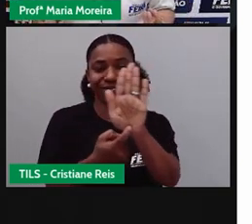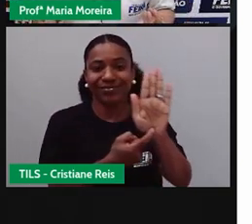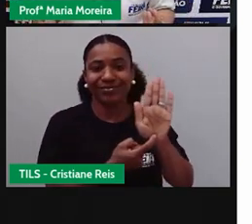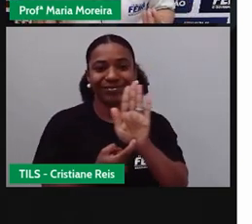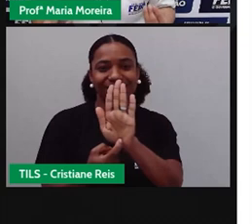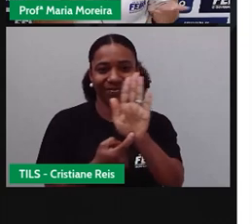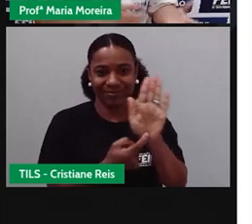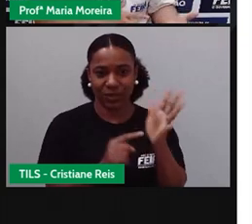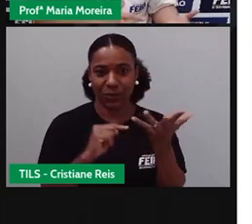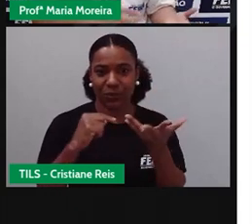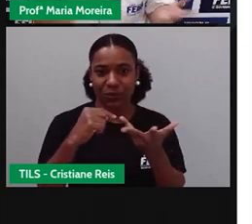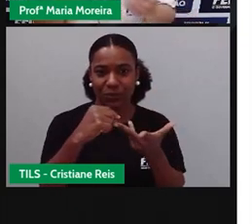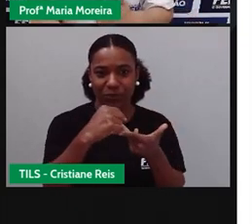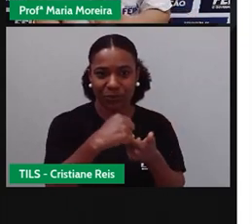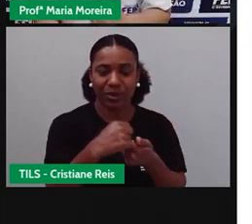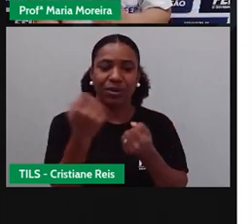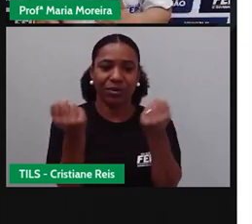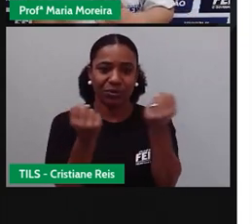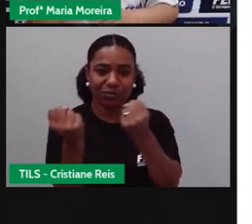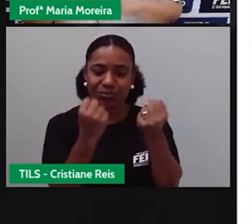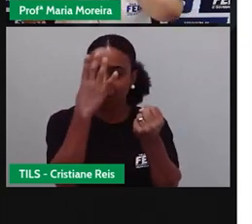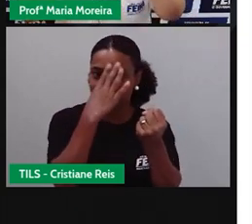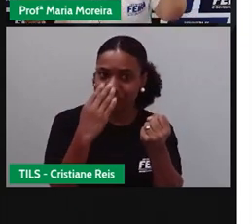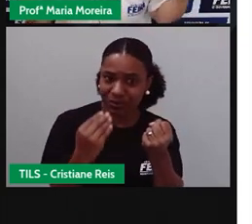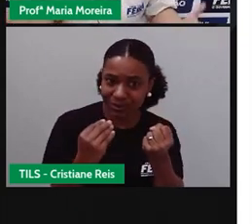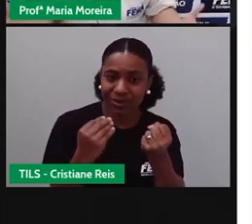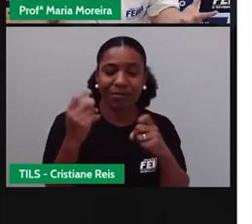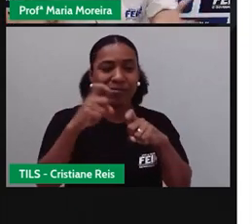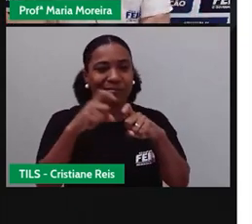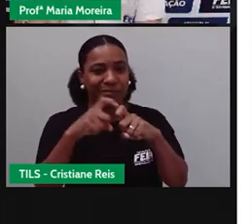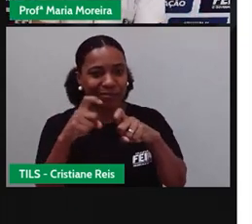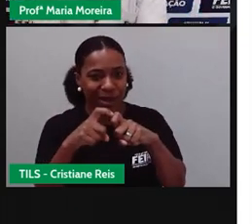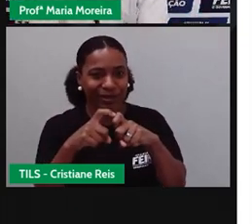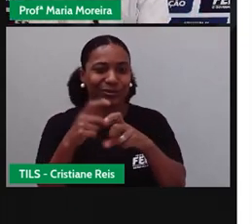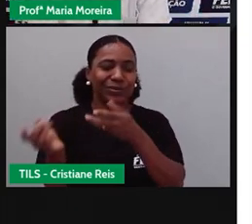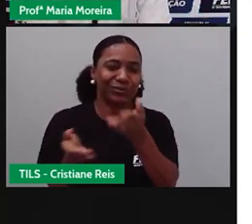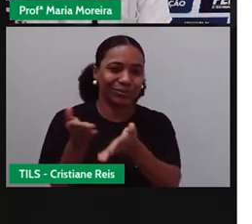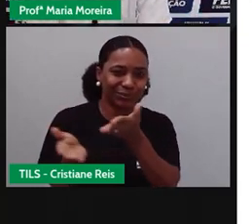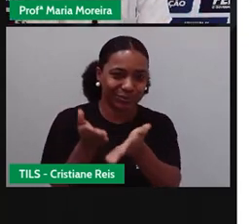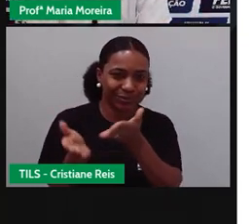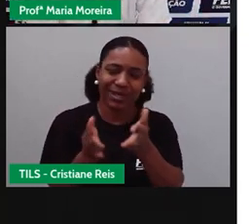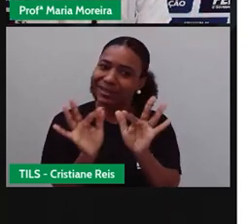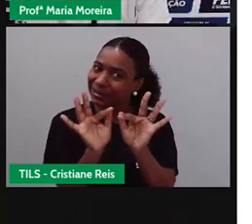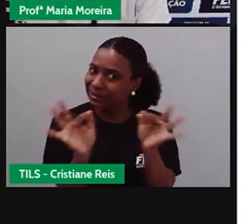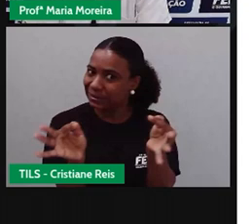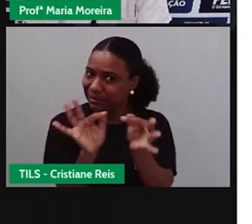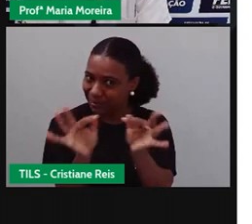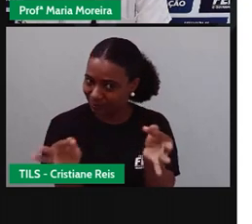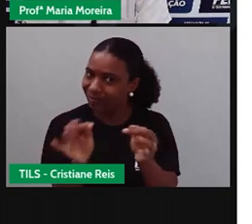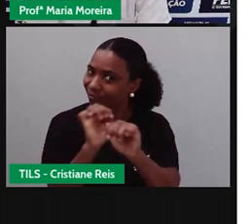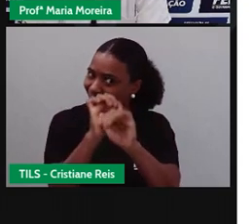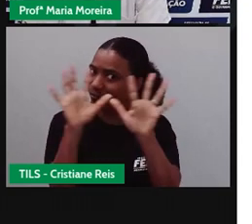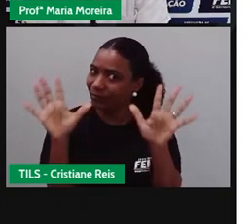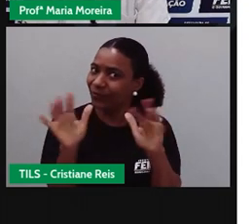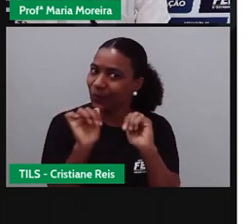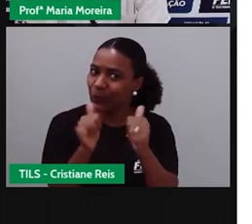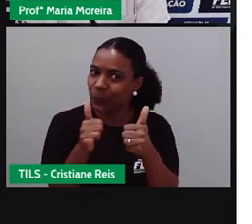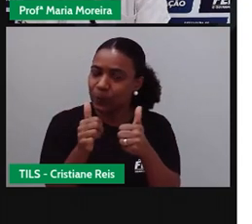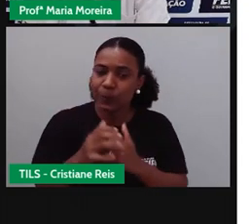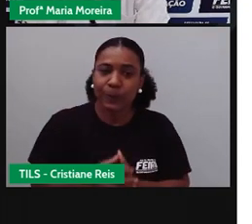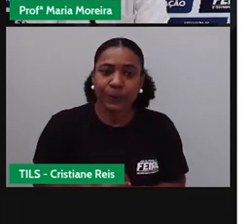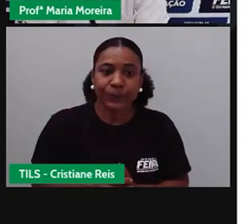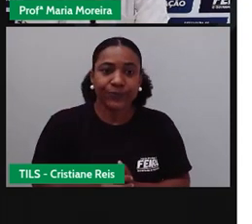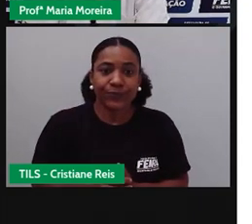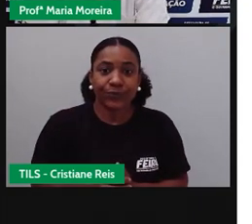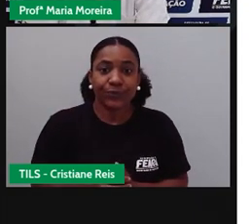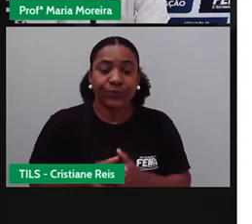ambulância, sobre tratamento médico, mas de uma forma superficial, tá? Que fique claro. Os